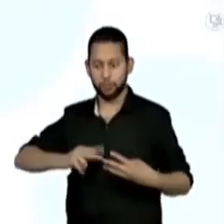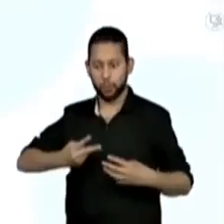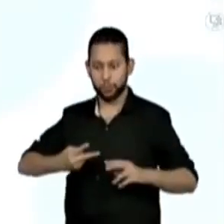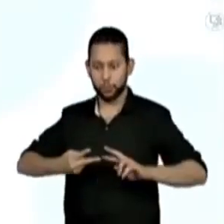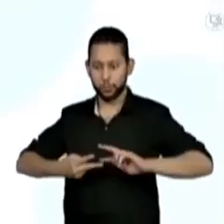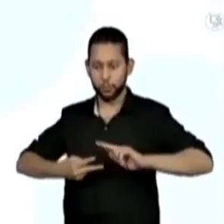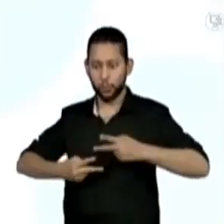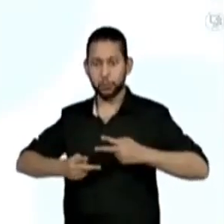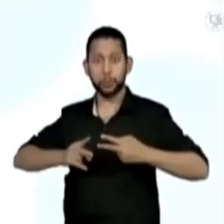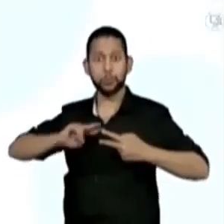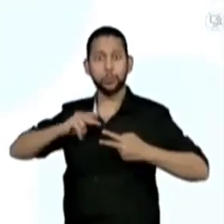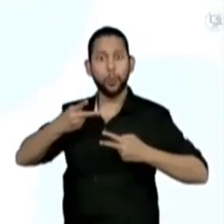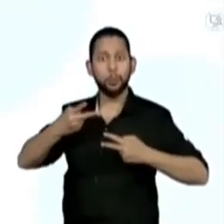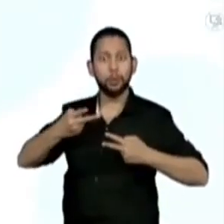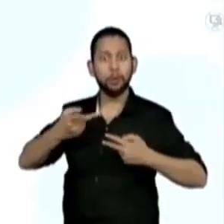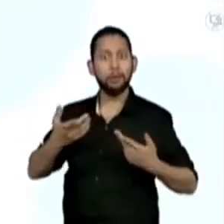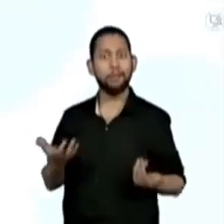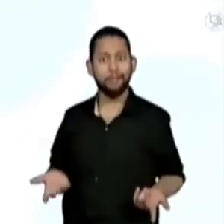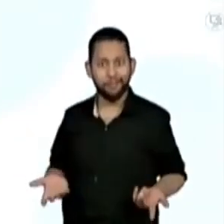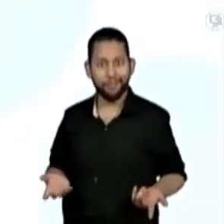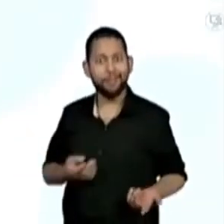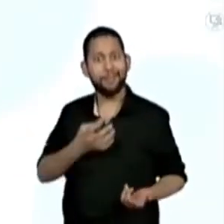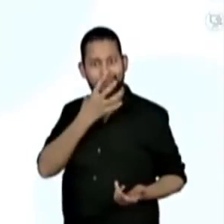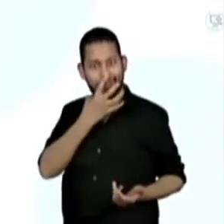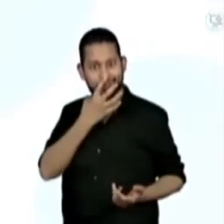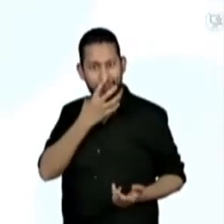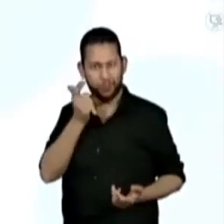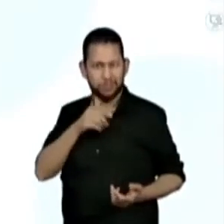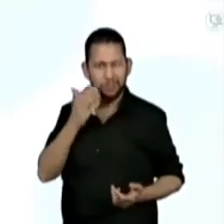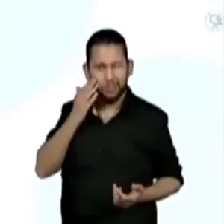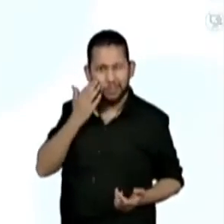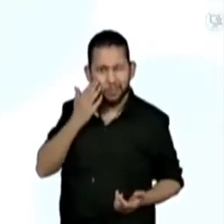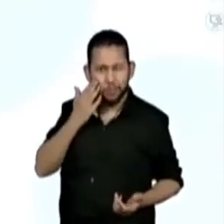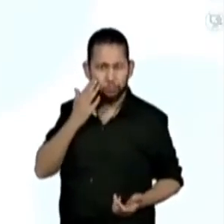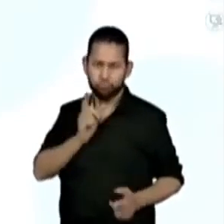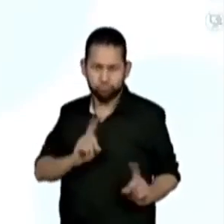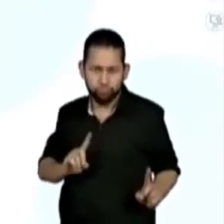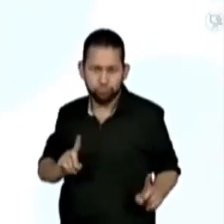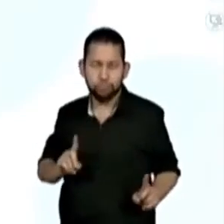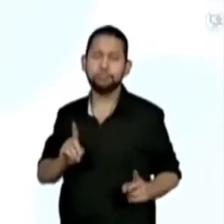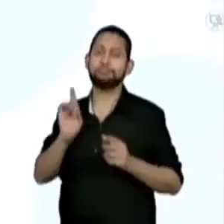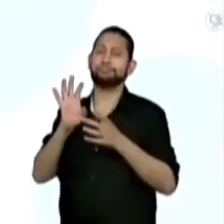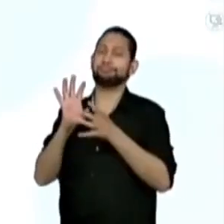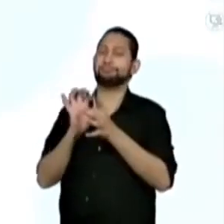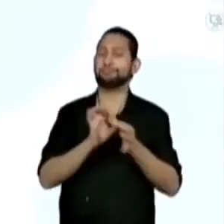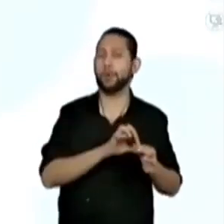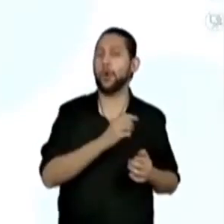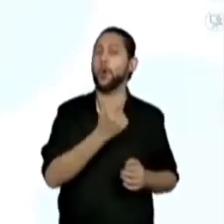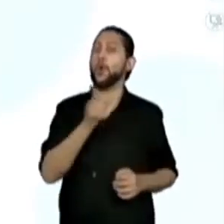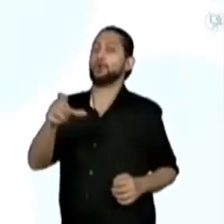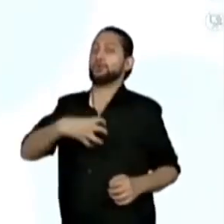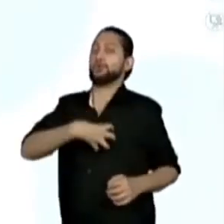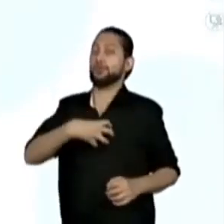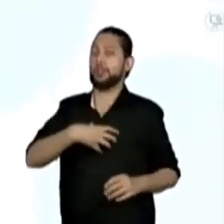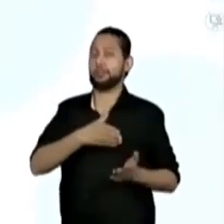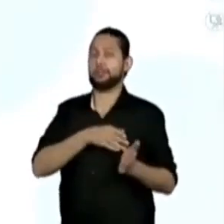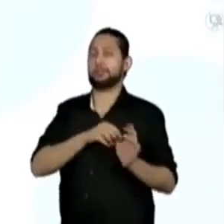não entendi nada. Tudo bem. Vamos lá. Eu vou explicar de um outro jeito para vocês.